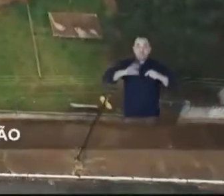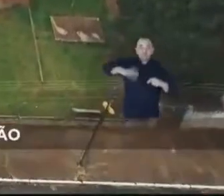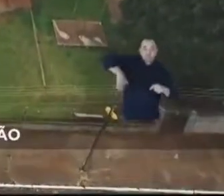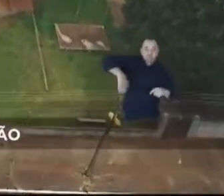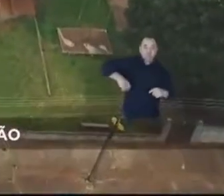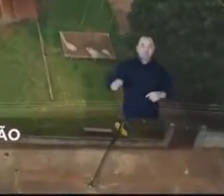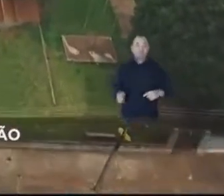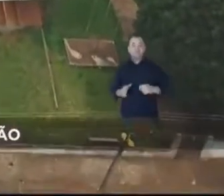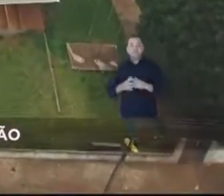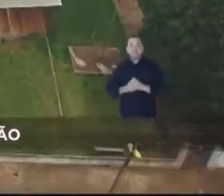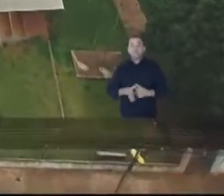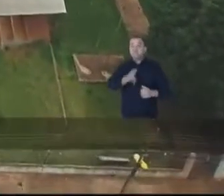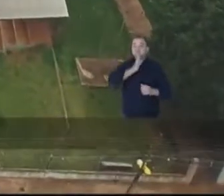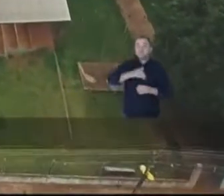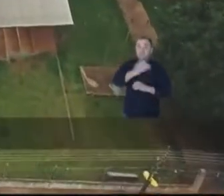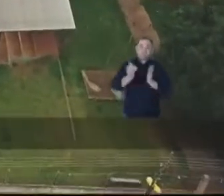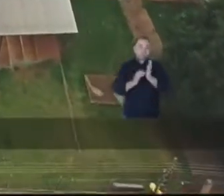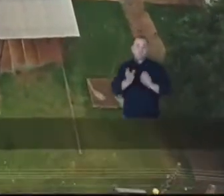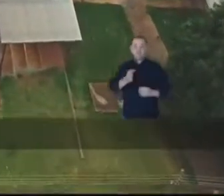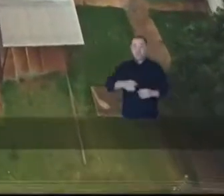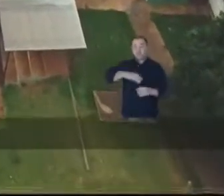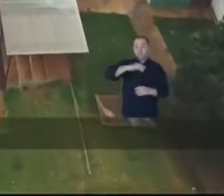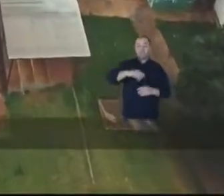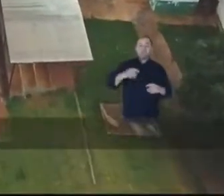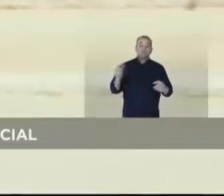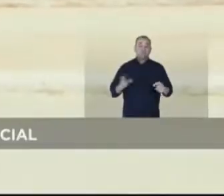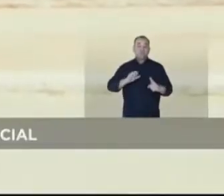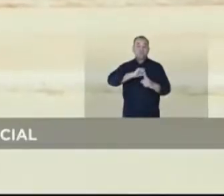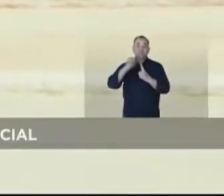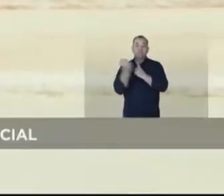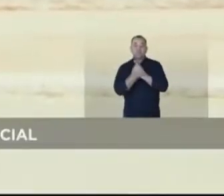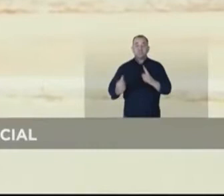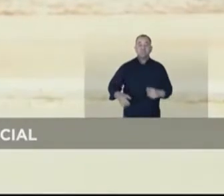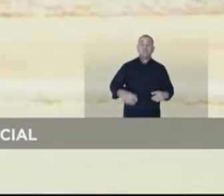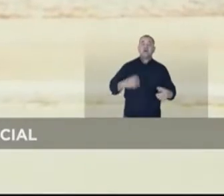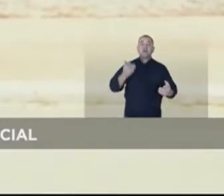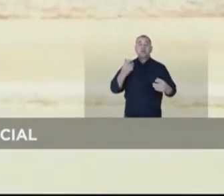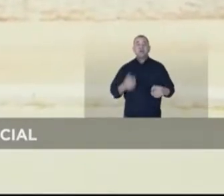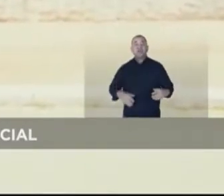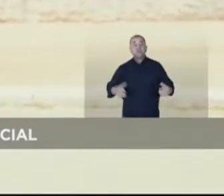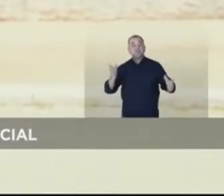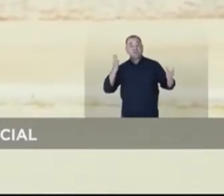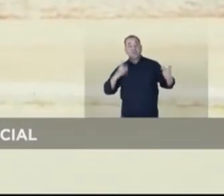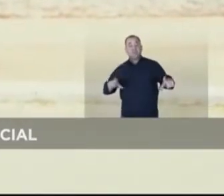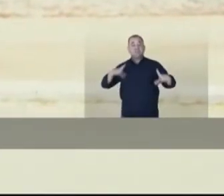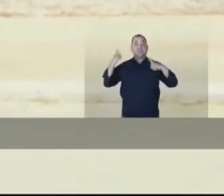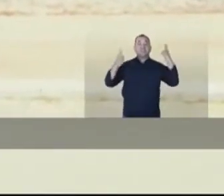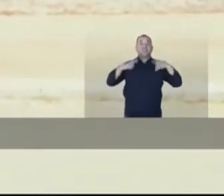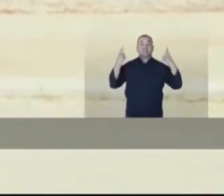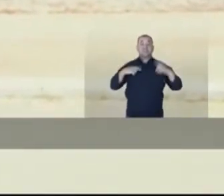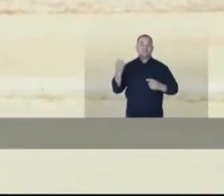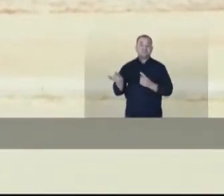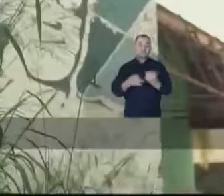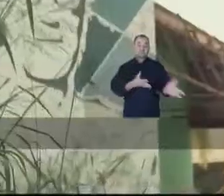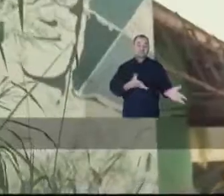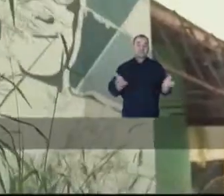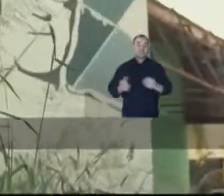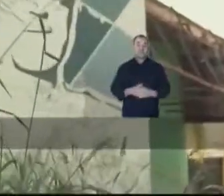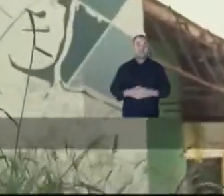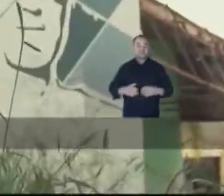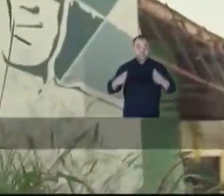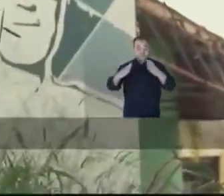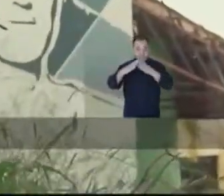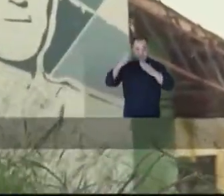A piscina pública aqui ao lado do Norestão. Todo mundo conhece esse local. O equipamento de lazer, educacional e social está abandonado.